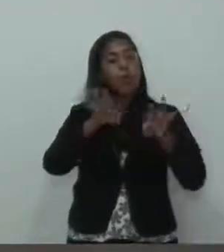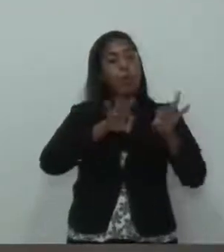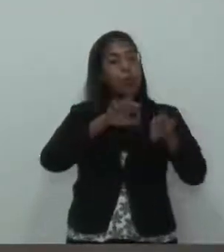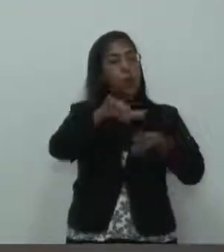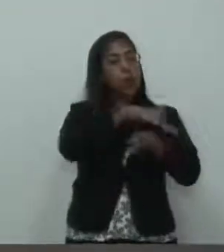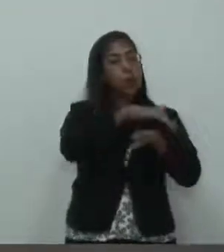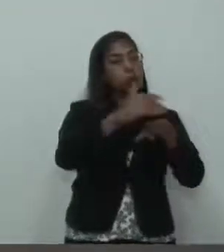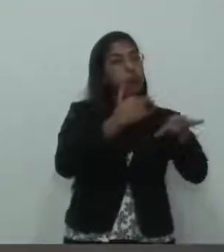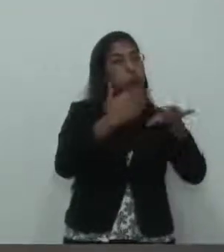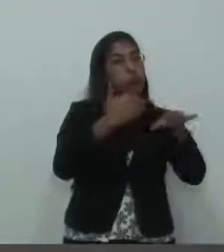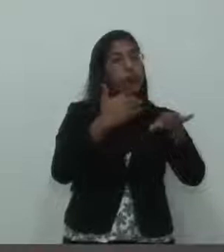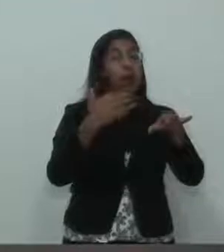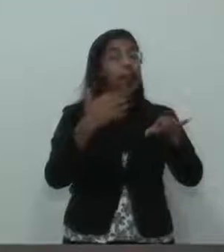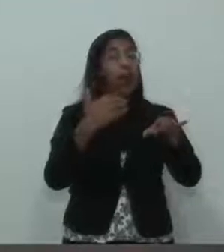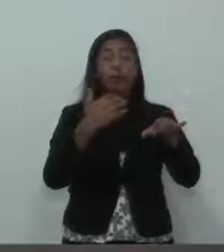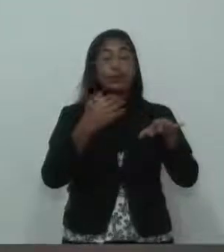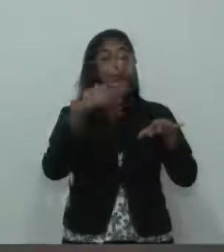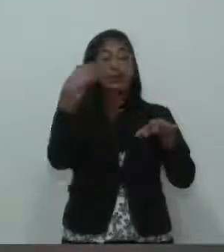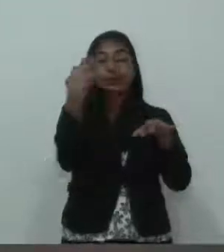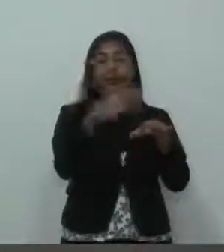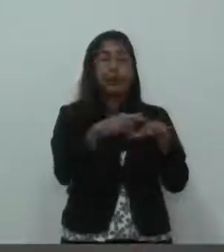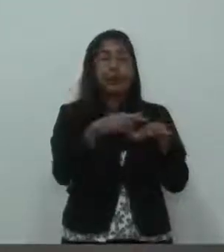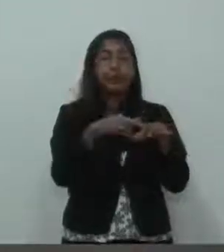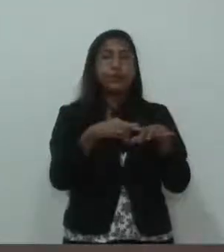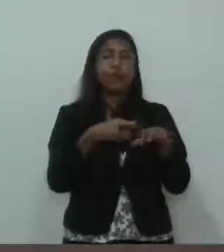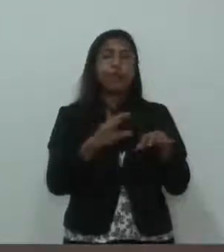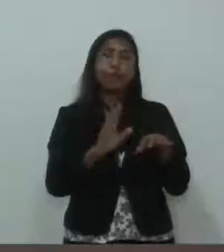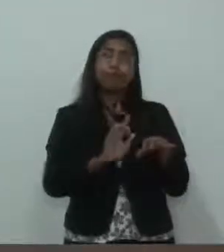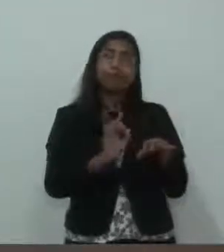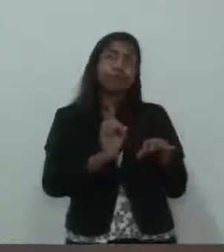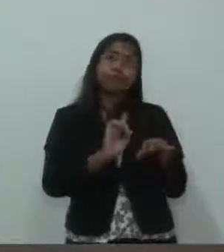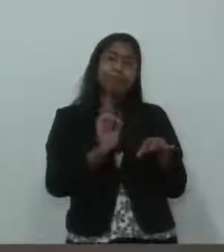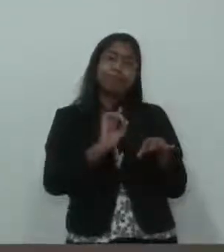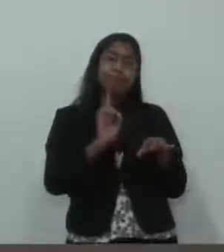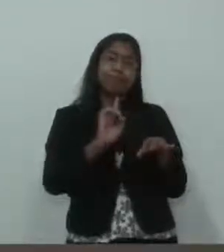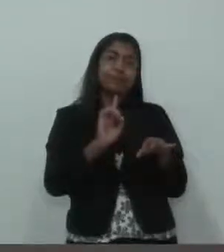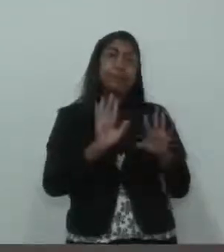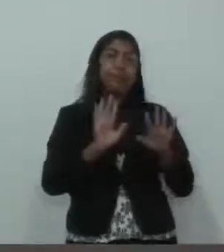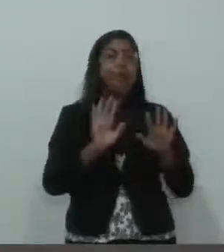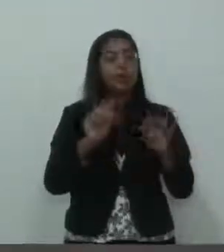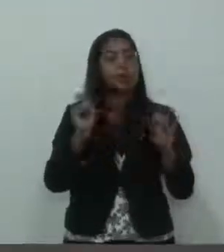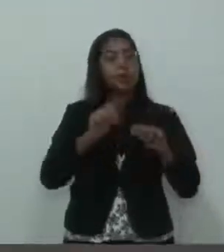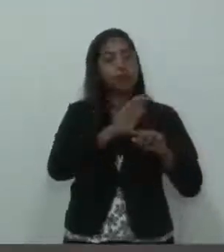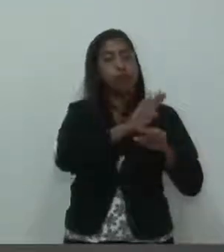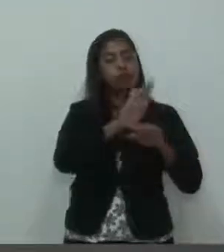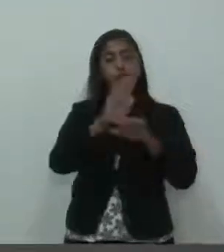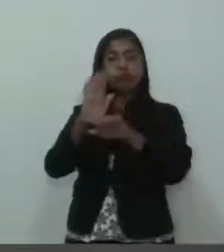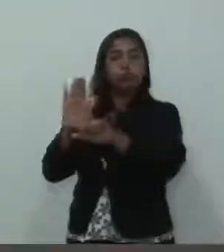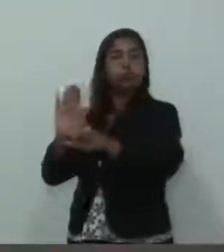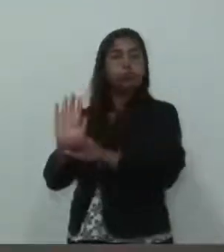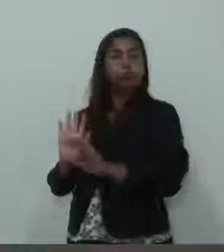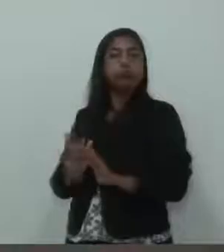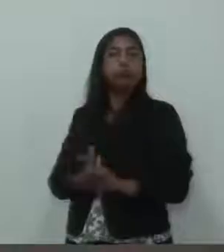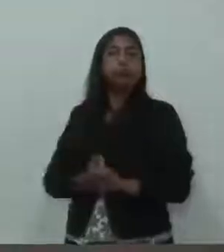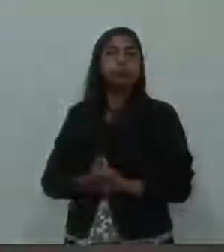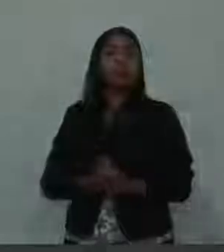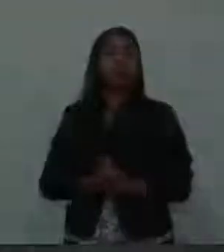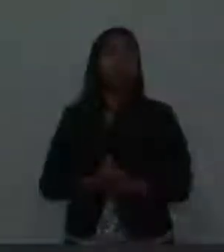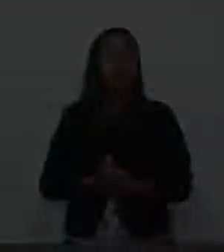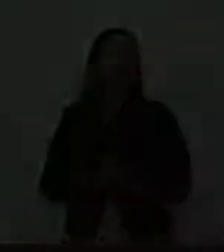do sonho, será um plano que eu acho que vai atender os anseios de grande parte da população. acho que